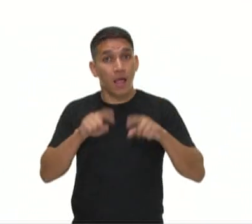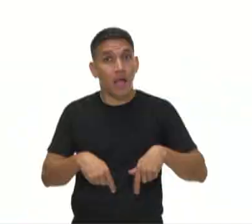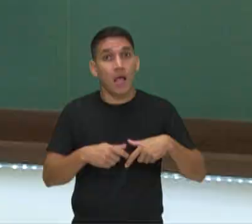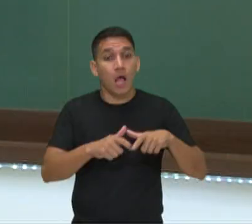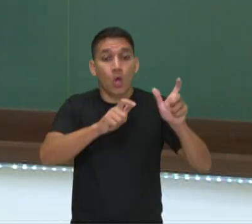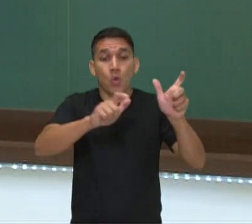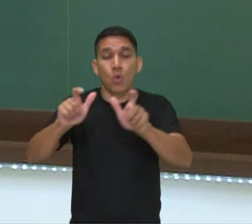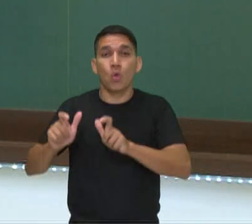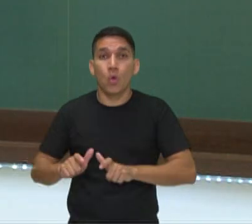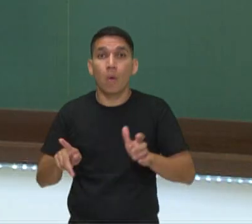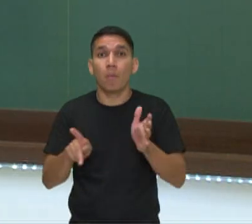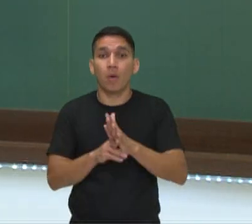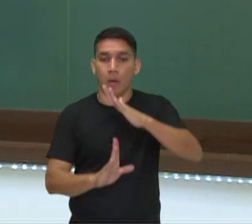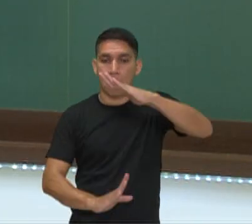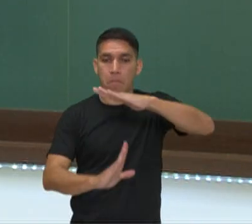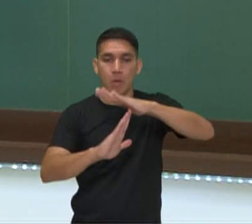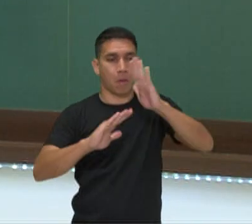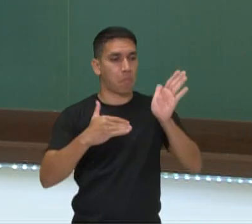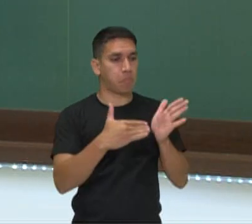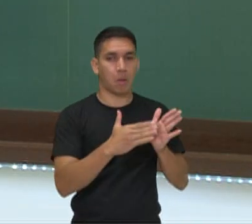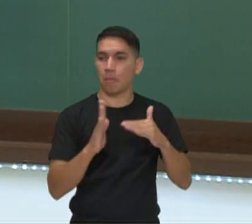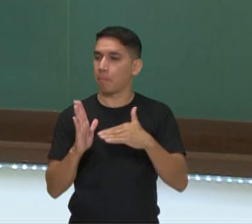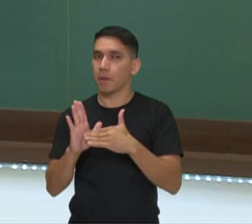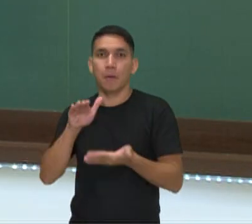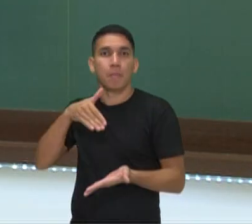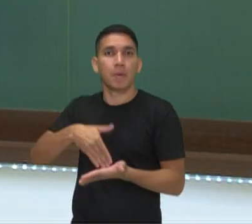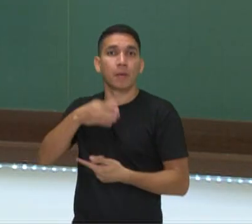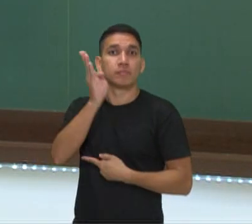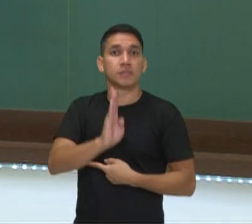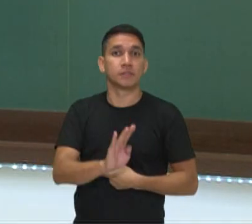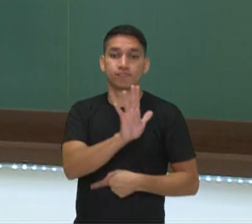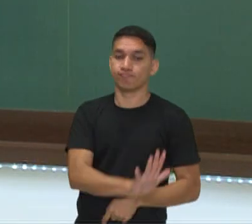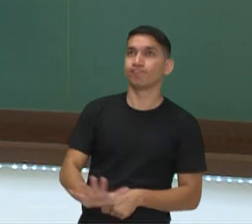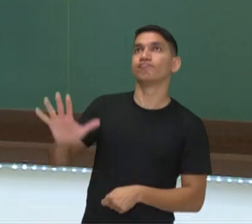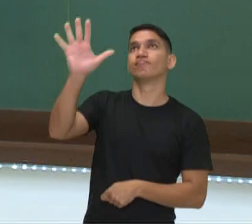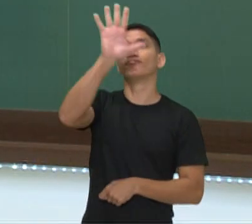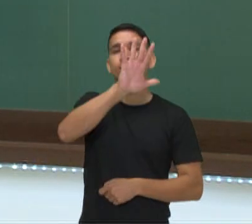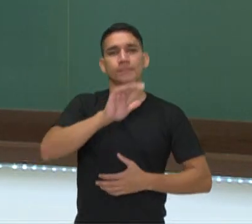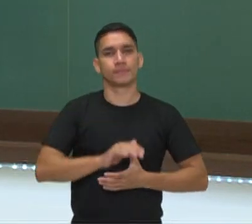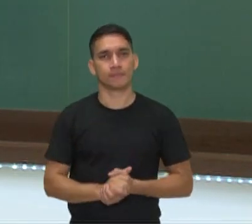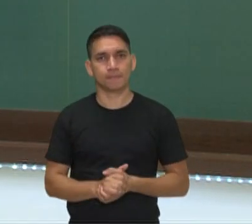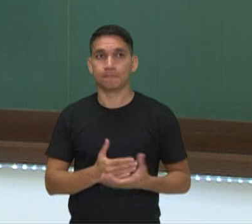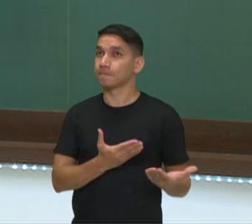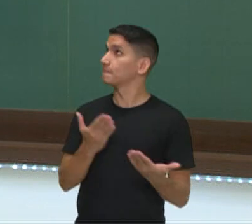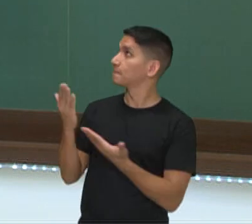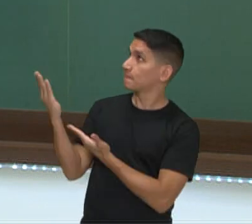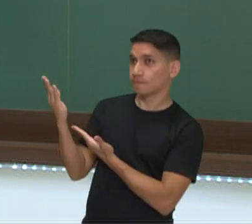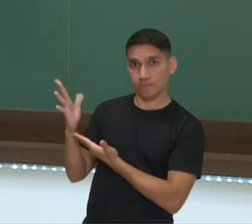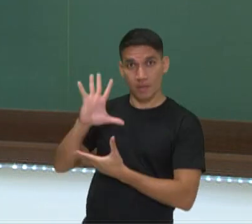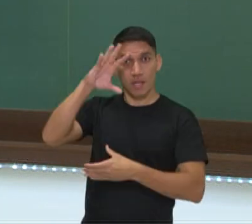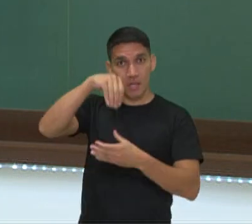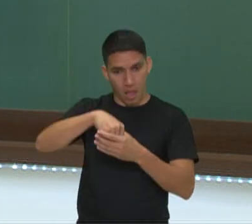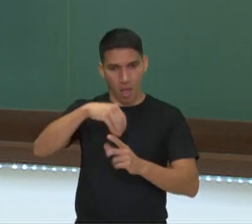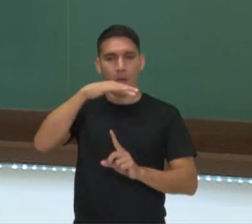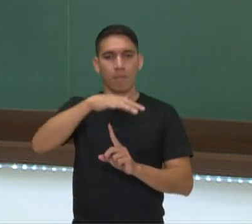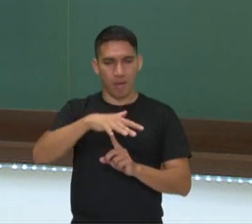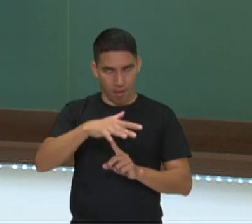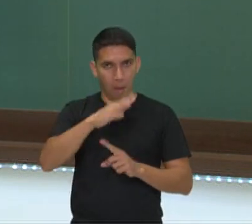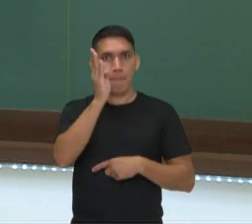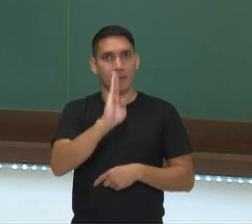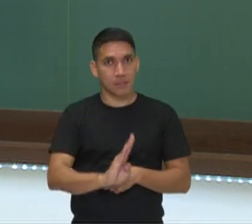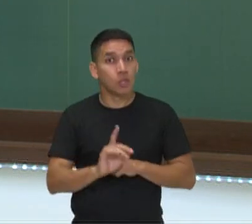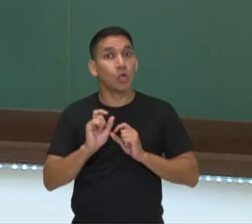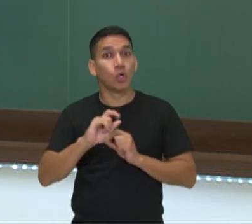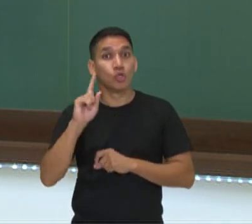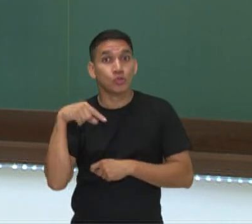essas seriam as extremidades do território brasileiro. E aqui, dentro do Paraná Brasil, nós